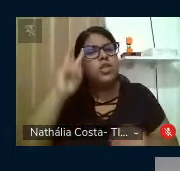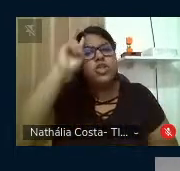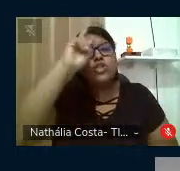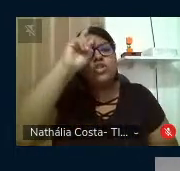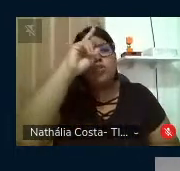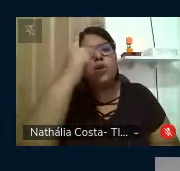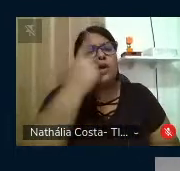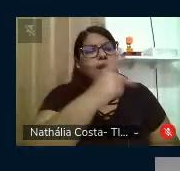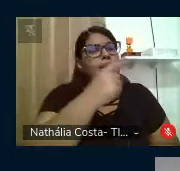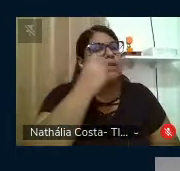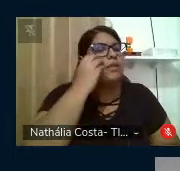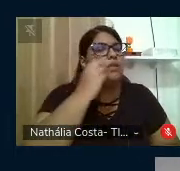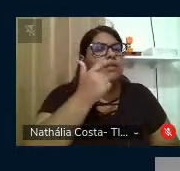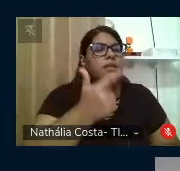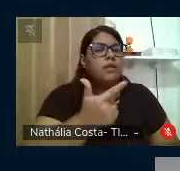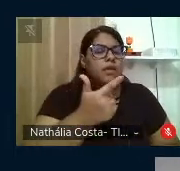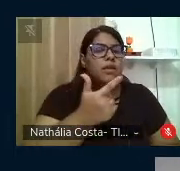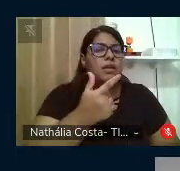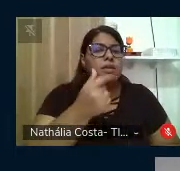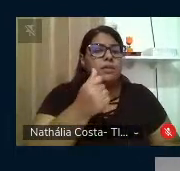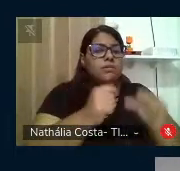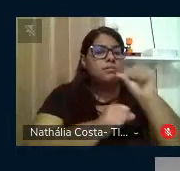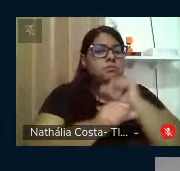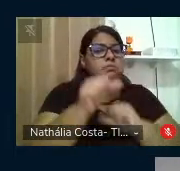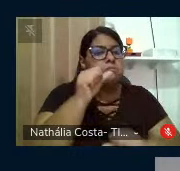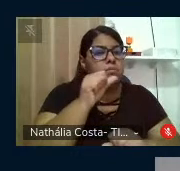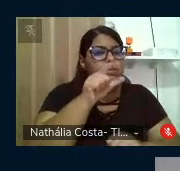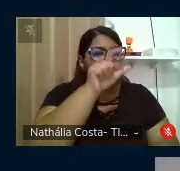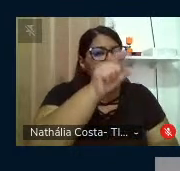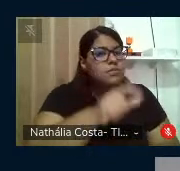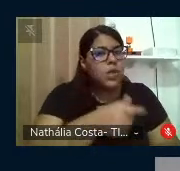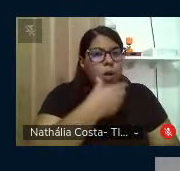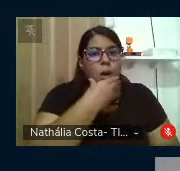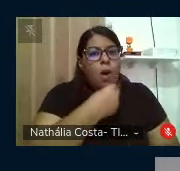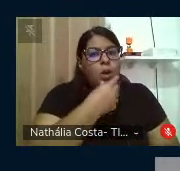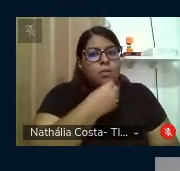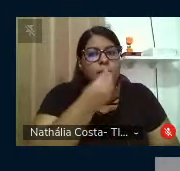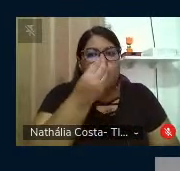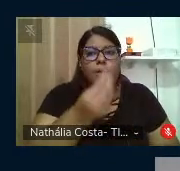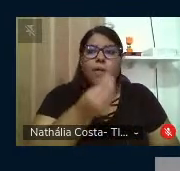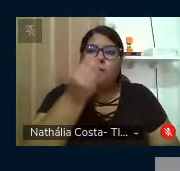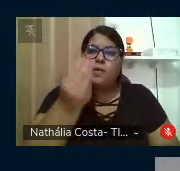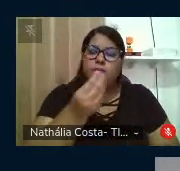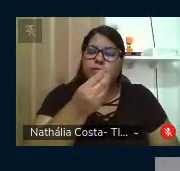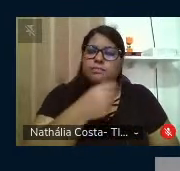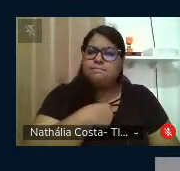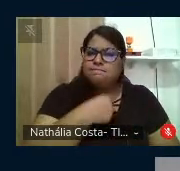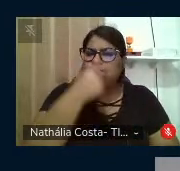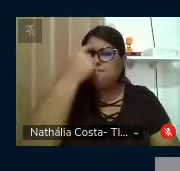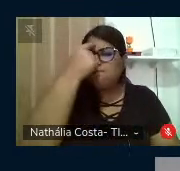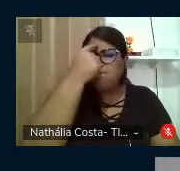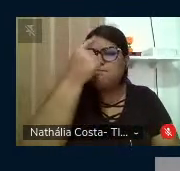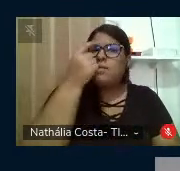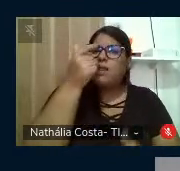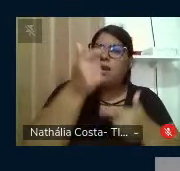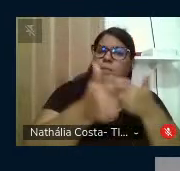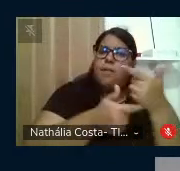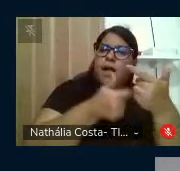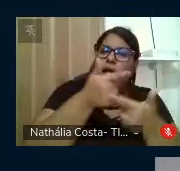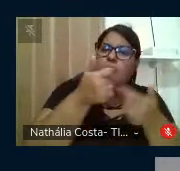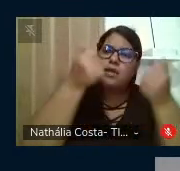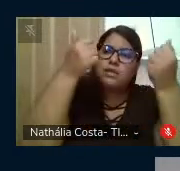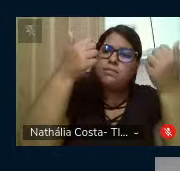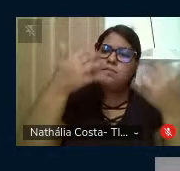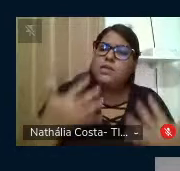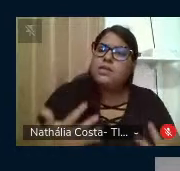dele, por que ele tinha se transformado nesse grande homem. E aí eu começava a trabalhar com elas e a chamar,